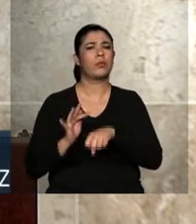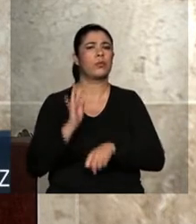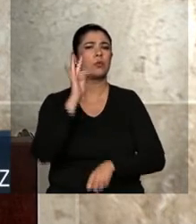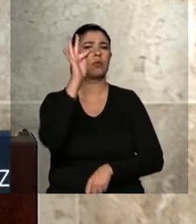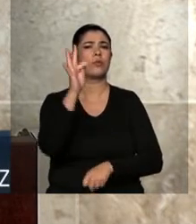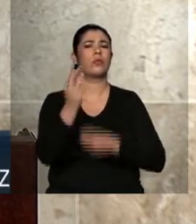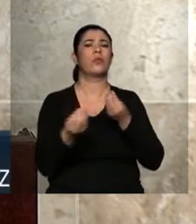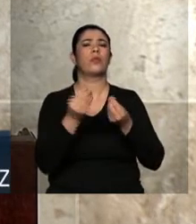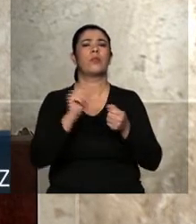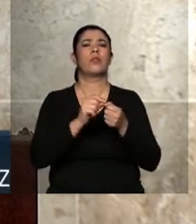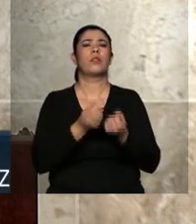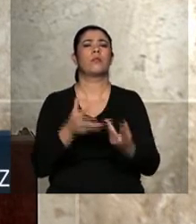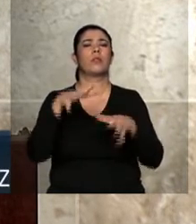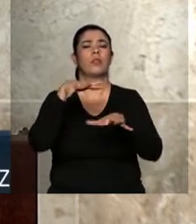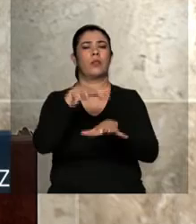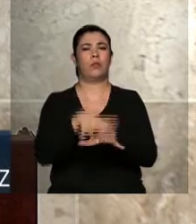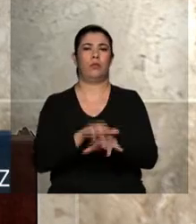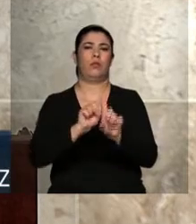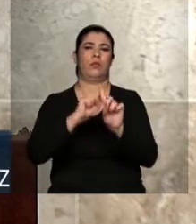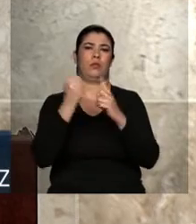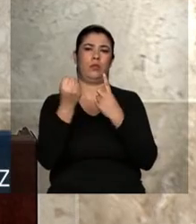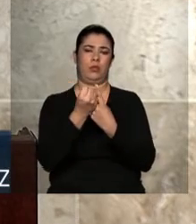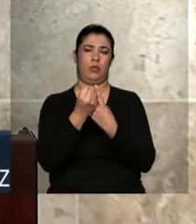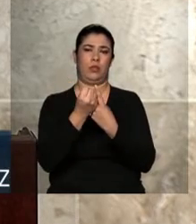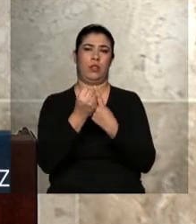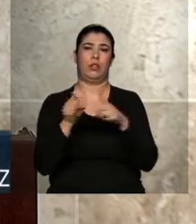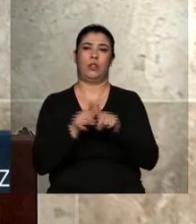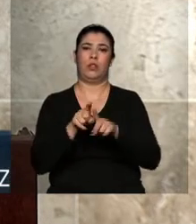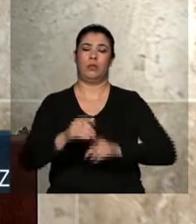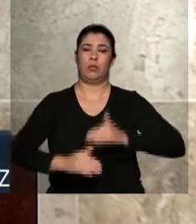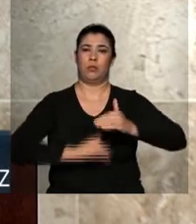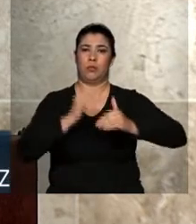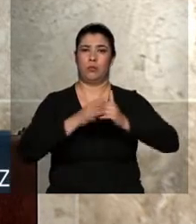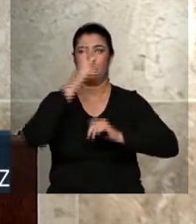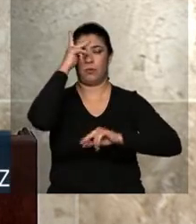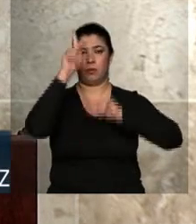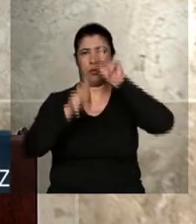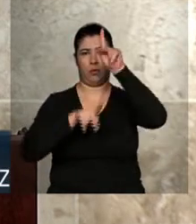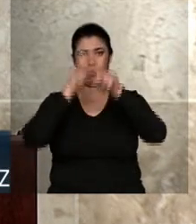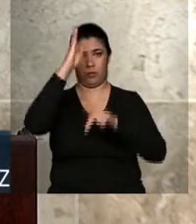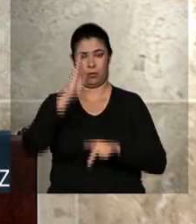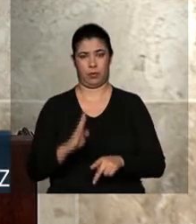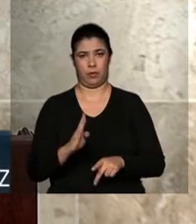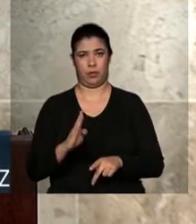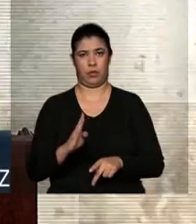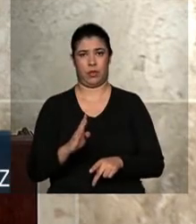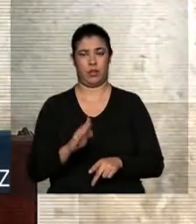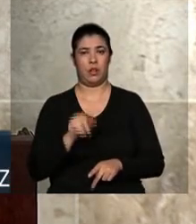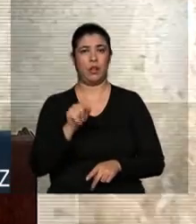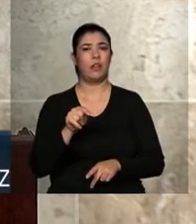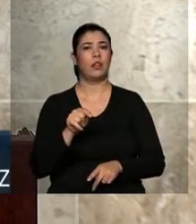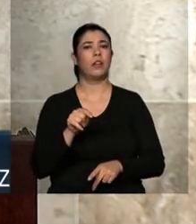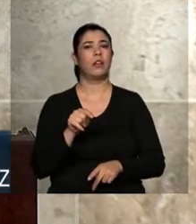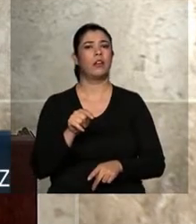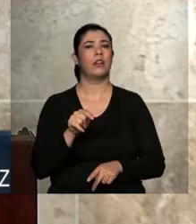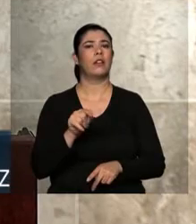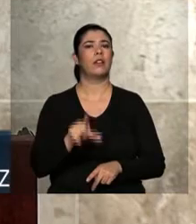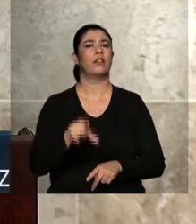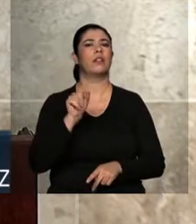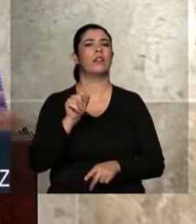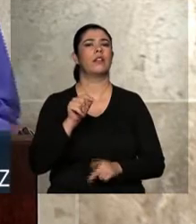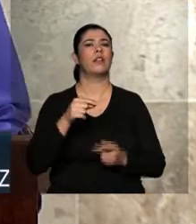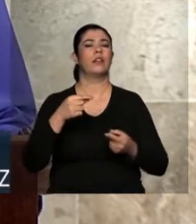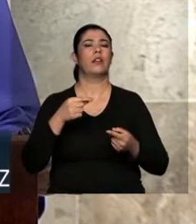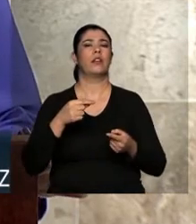inclusão social e o desenvolvimento do povo brasileiro. E aí eu me refiro a essa combinação.